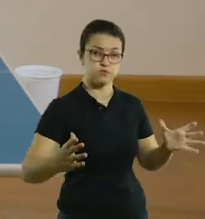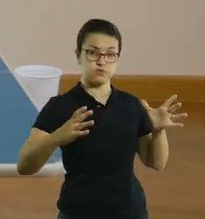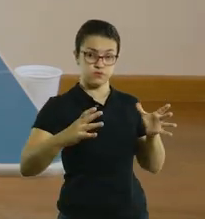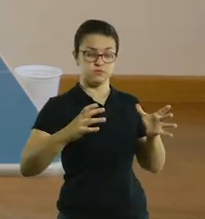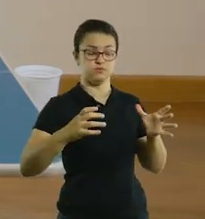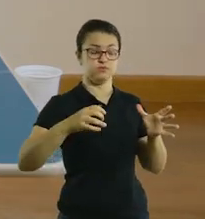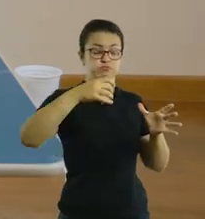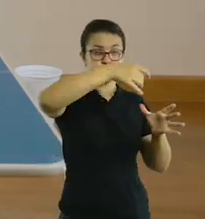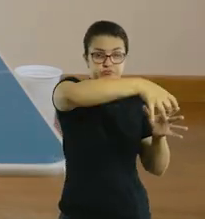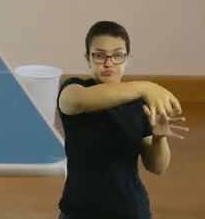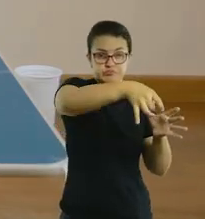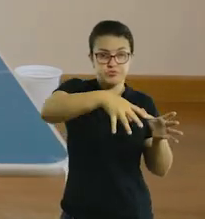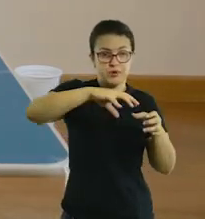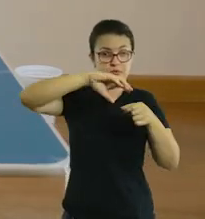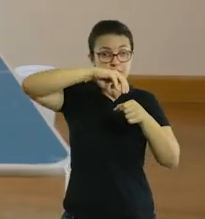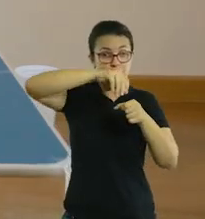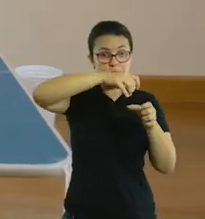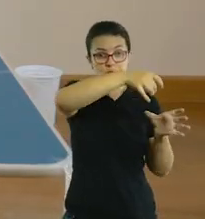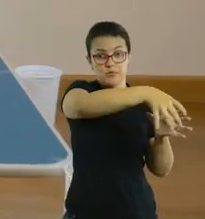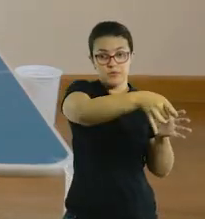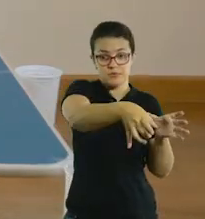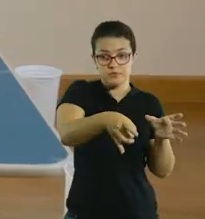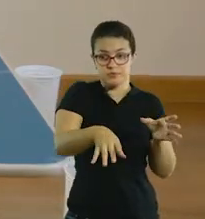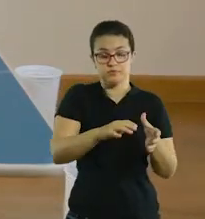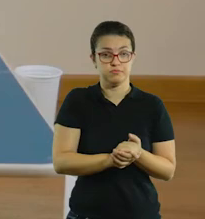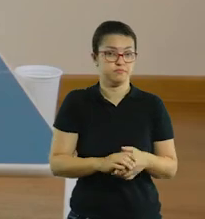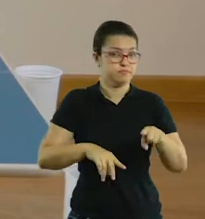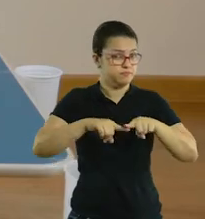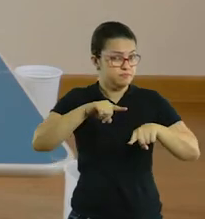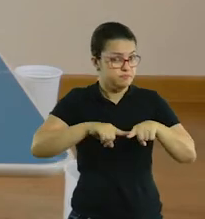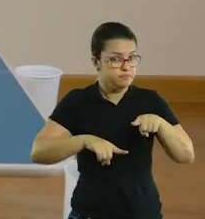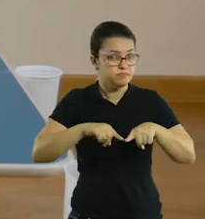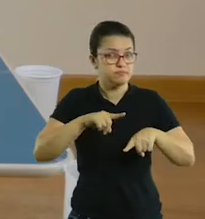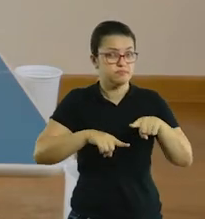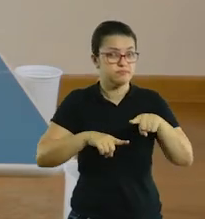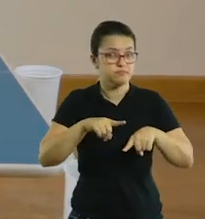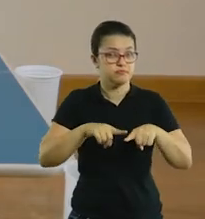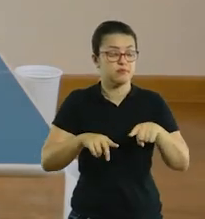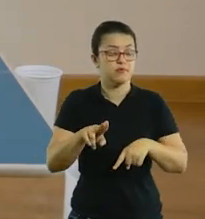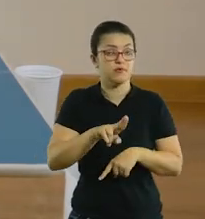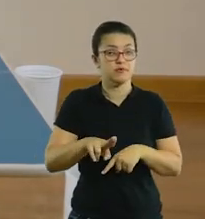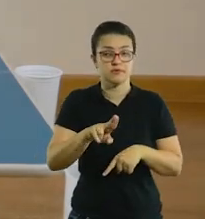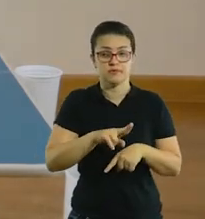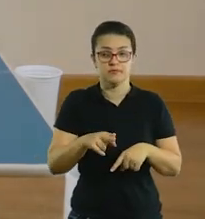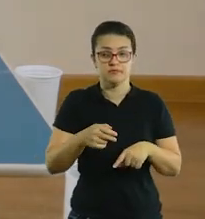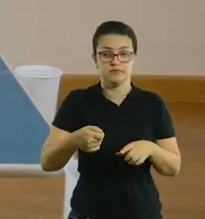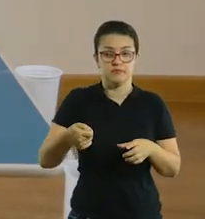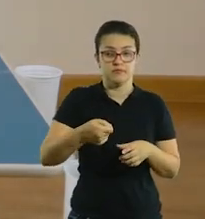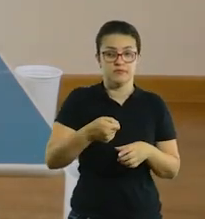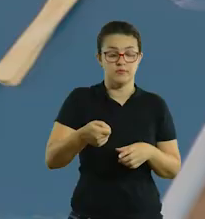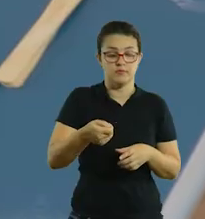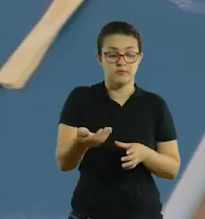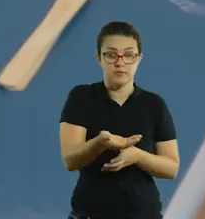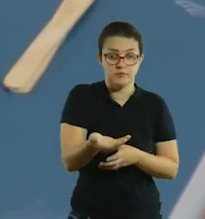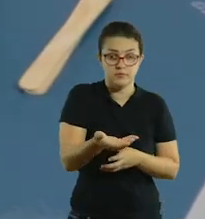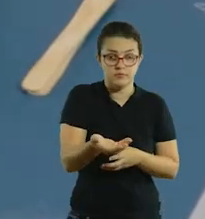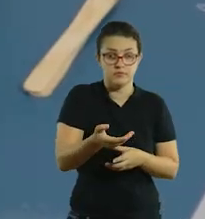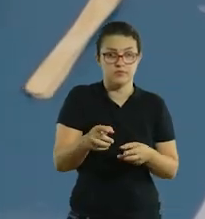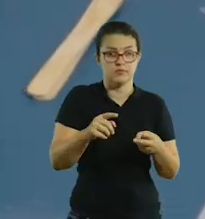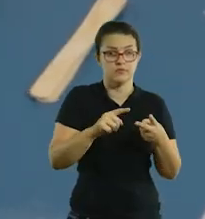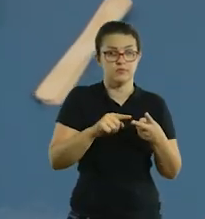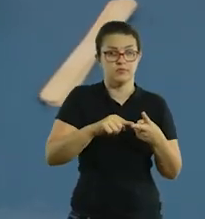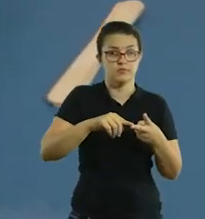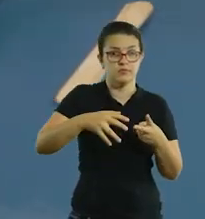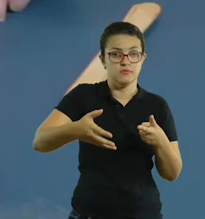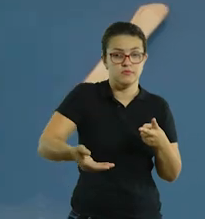caber mais água, mais tampinha, vai ficar mais legal para a criança. Eu separei alguns instrumentos para ele fazer a pescaria, que aqui é a peneirinha, a